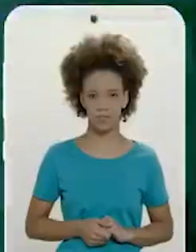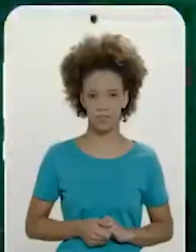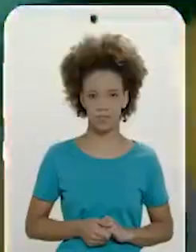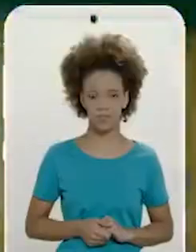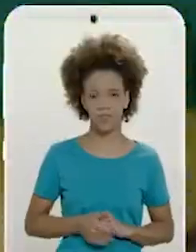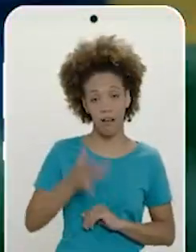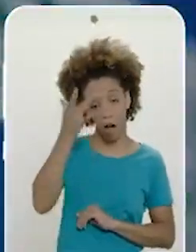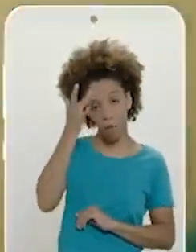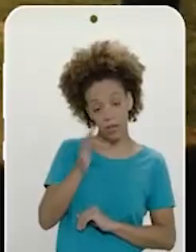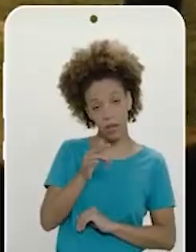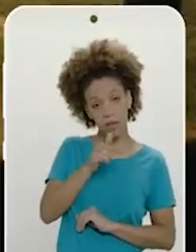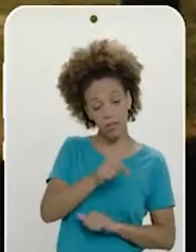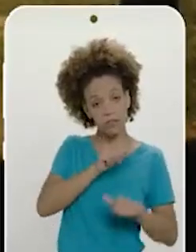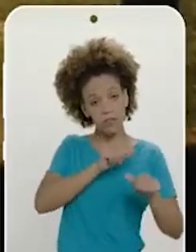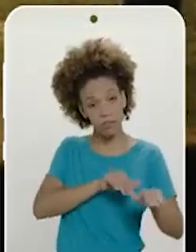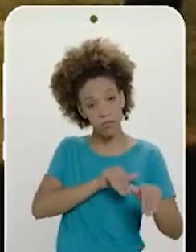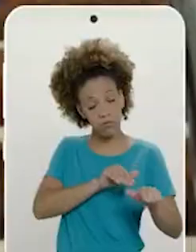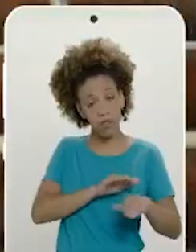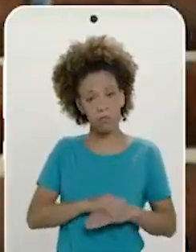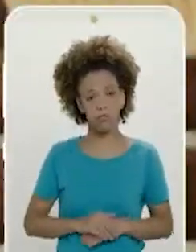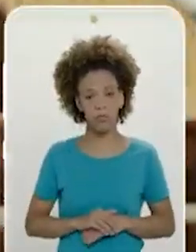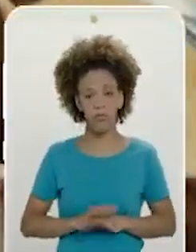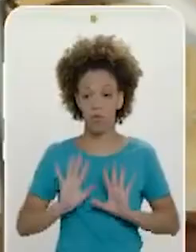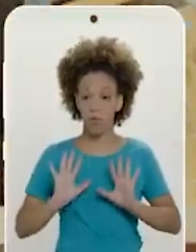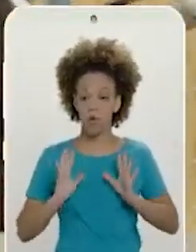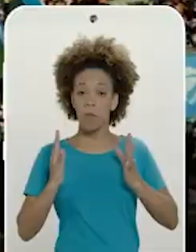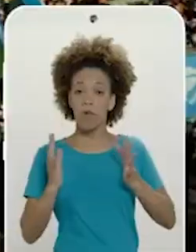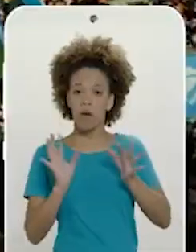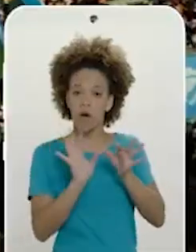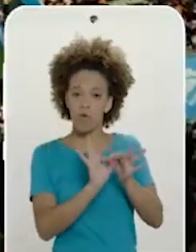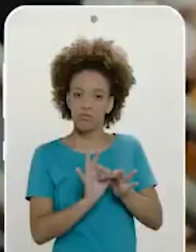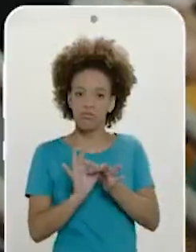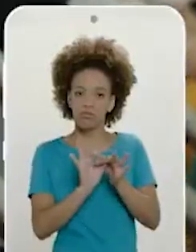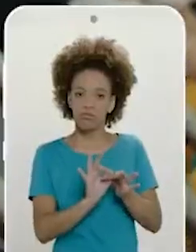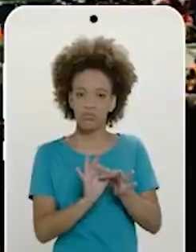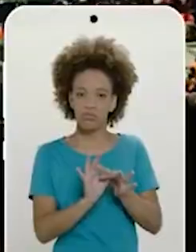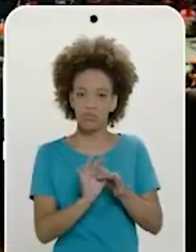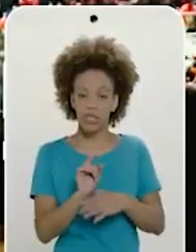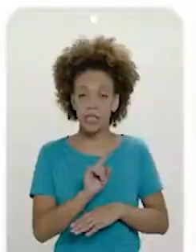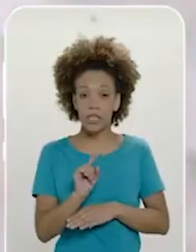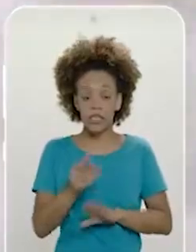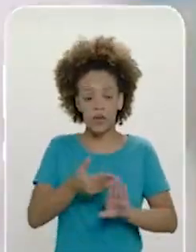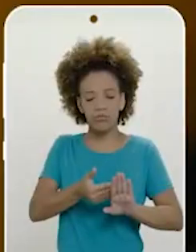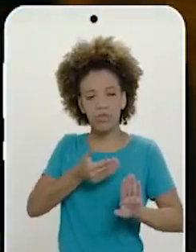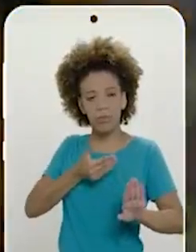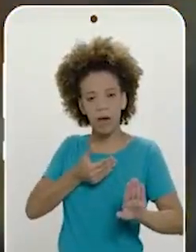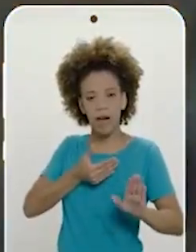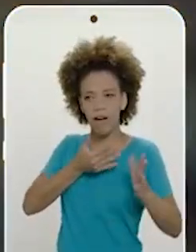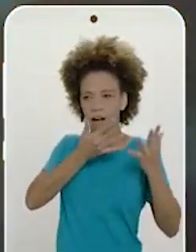Amanhã, 7 de setembro Vamos comemorar o que nos une E não o que nos separa